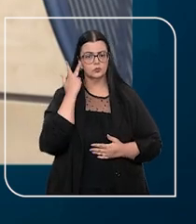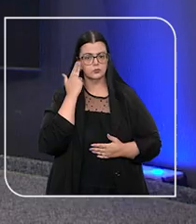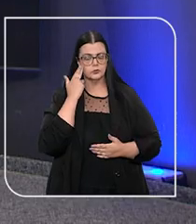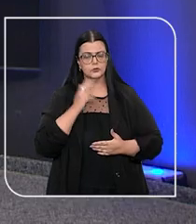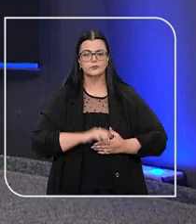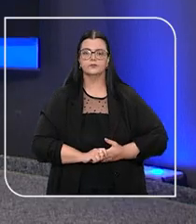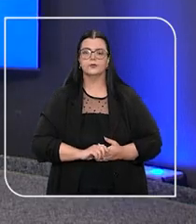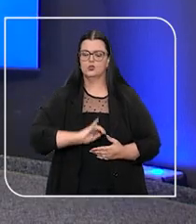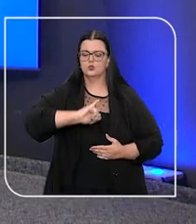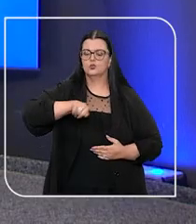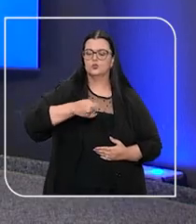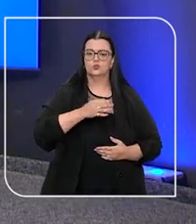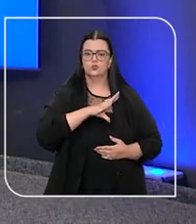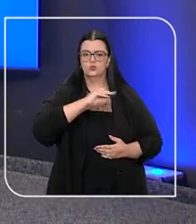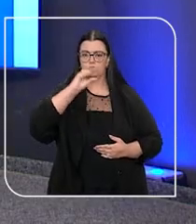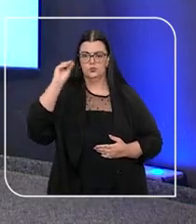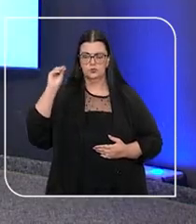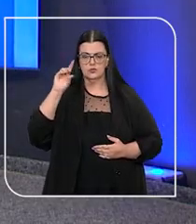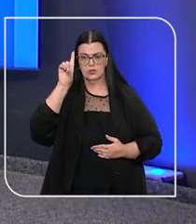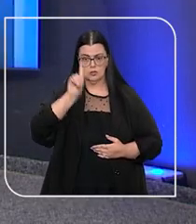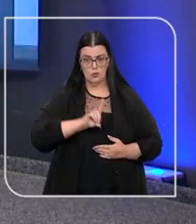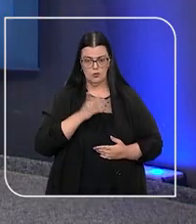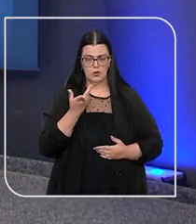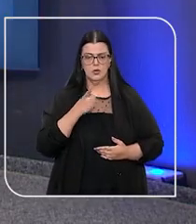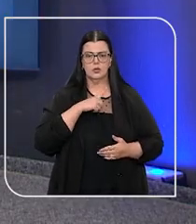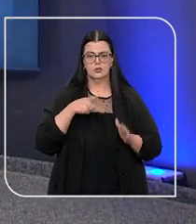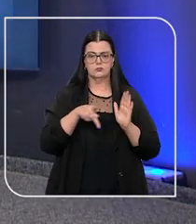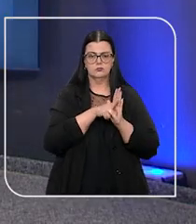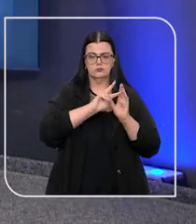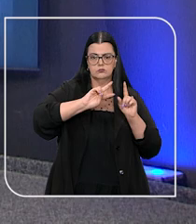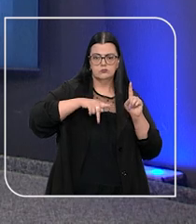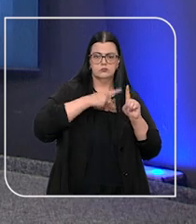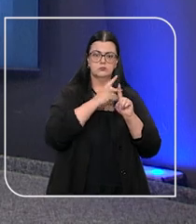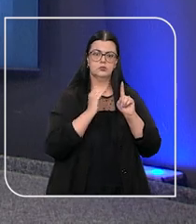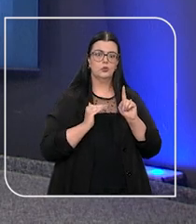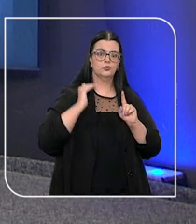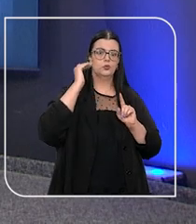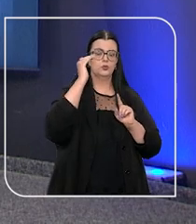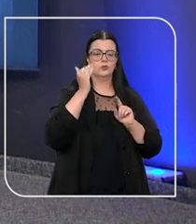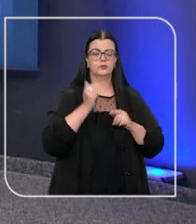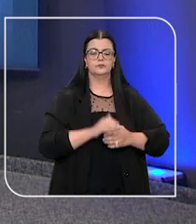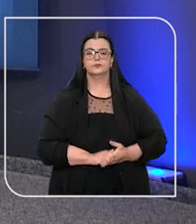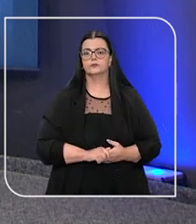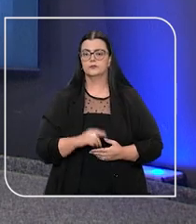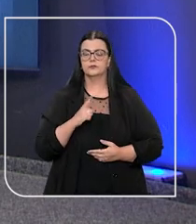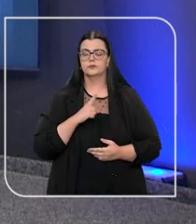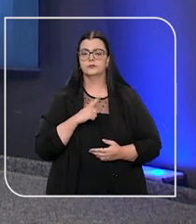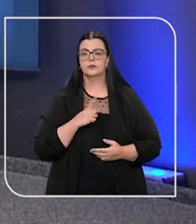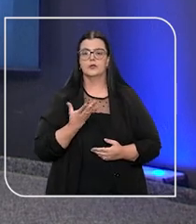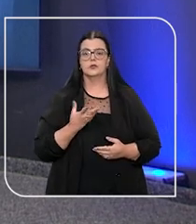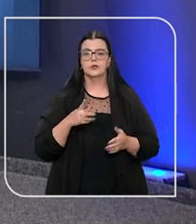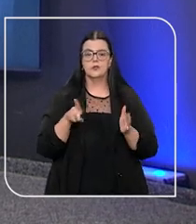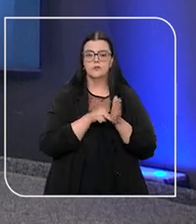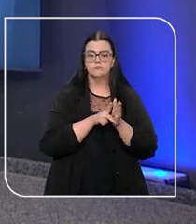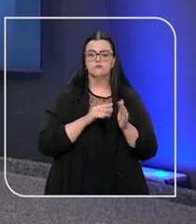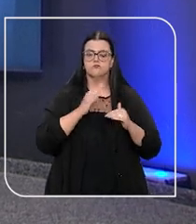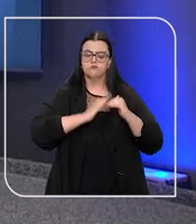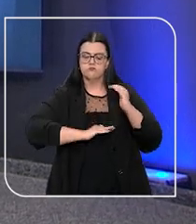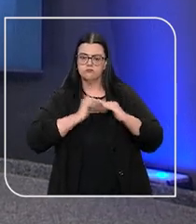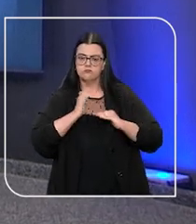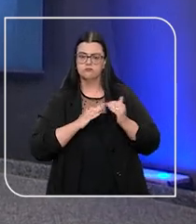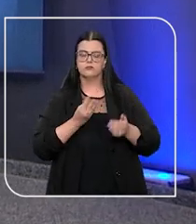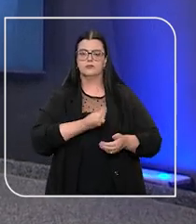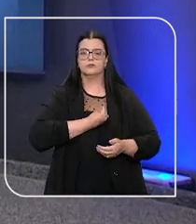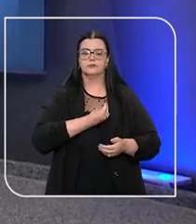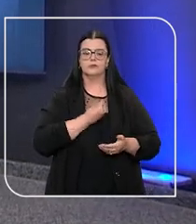comum. Juros altos, dólar, nas alturas. Fatores que elevam o custo